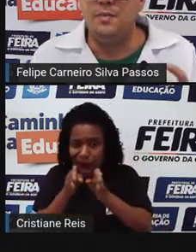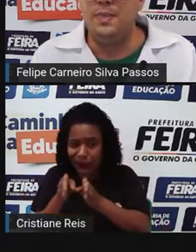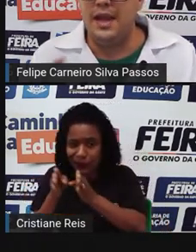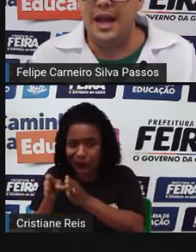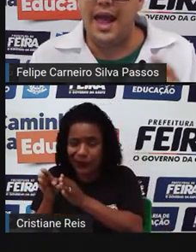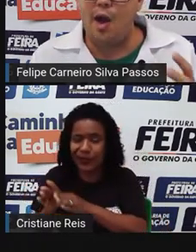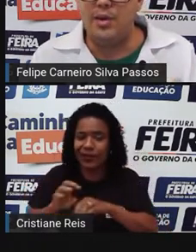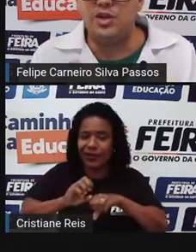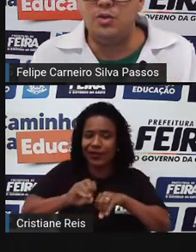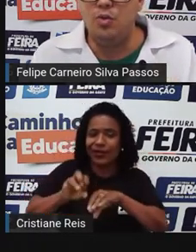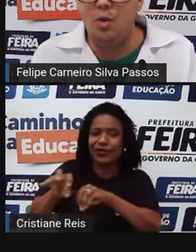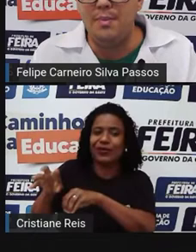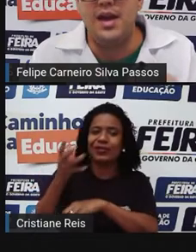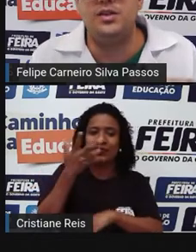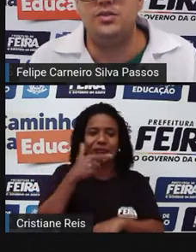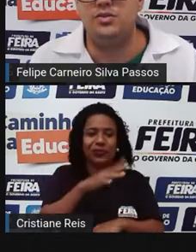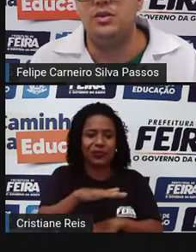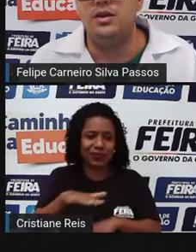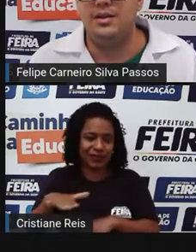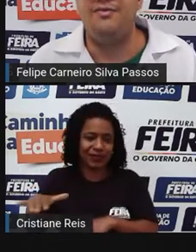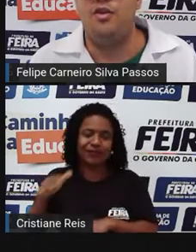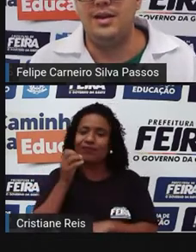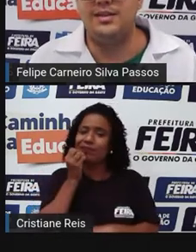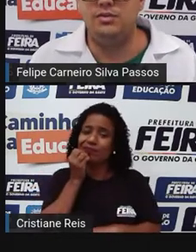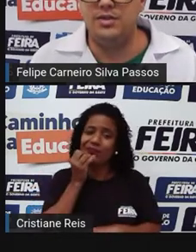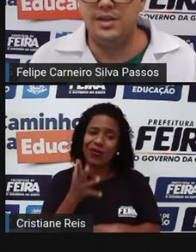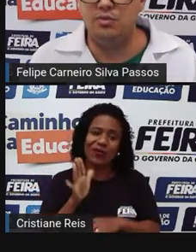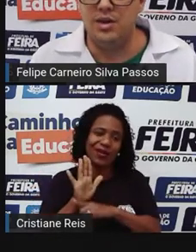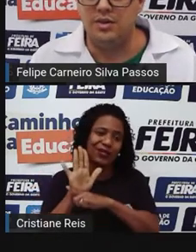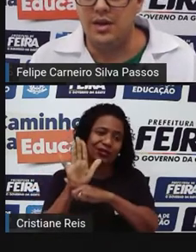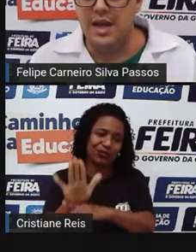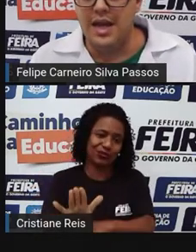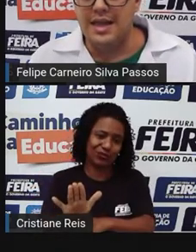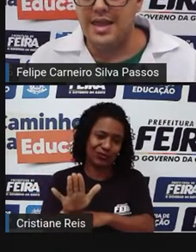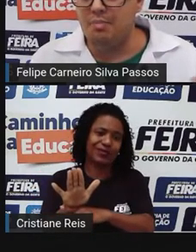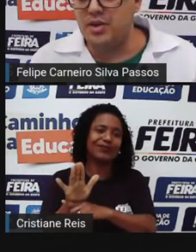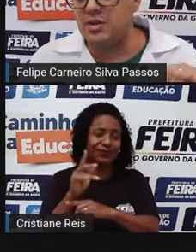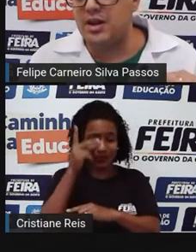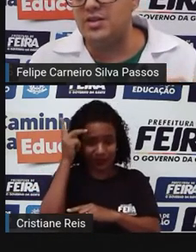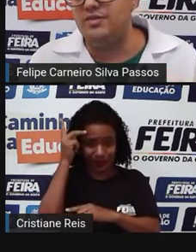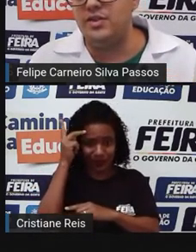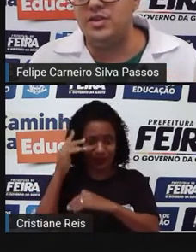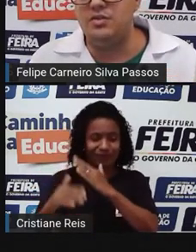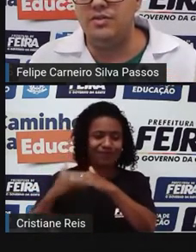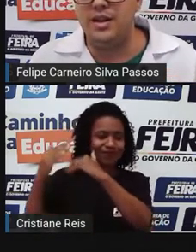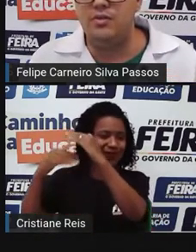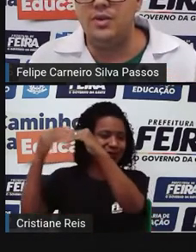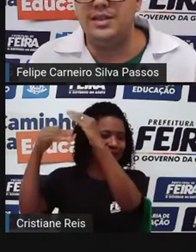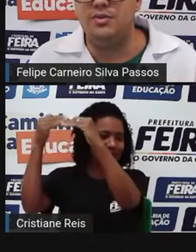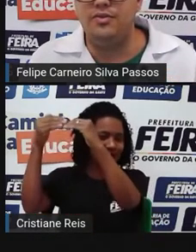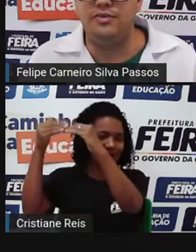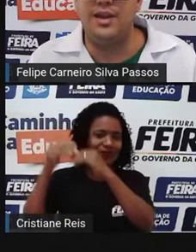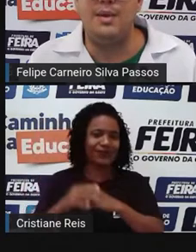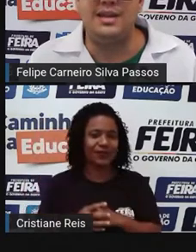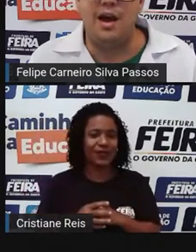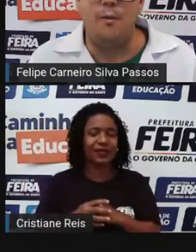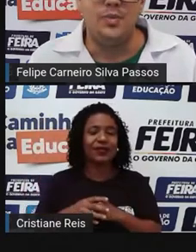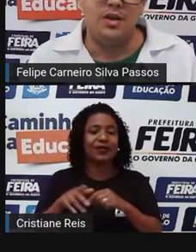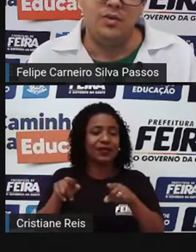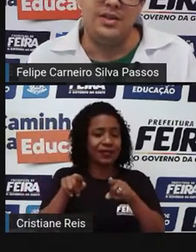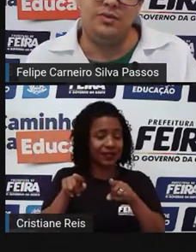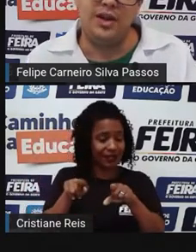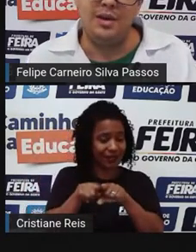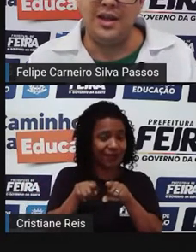infantil, ela é realmente o começo da formação do ser humano. Depois da educação infantil, vem o ensino fundamental.